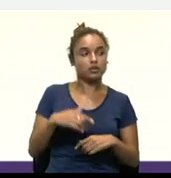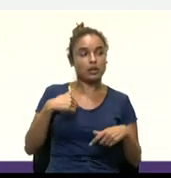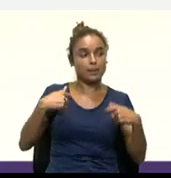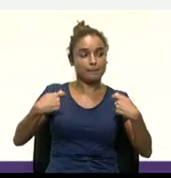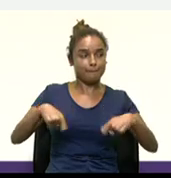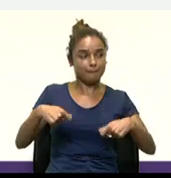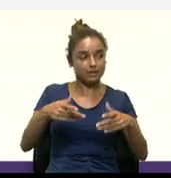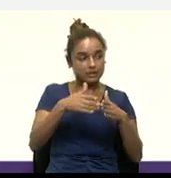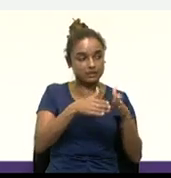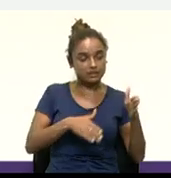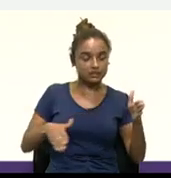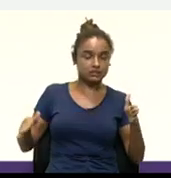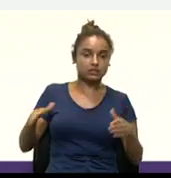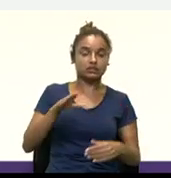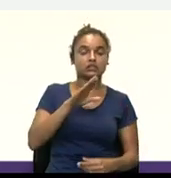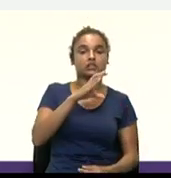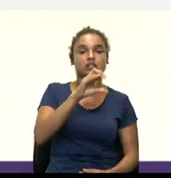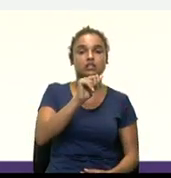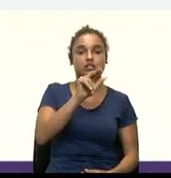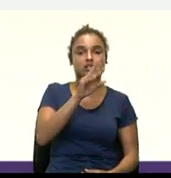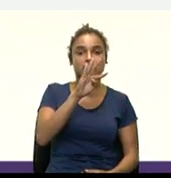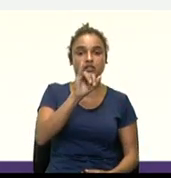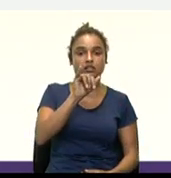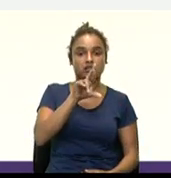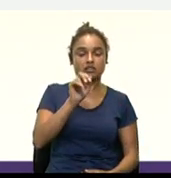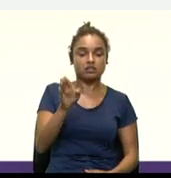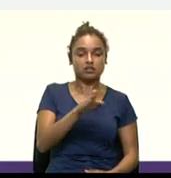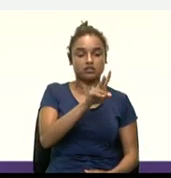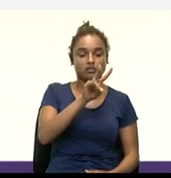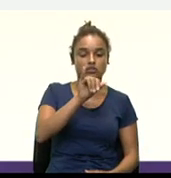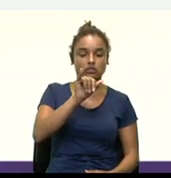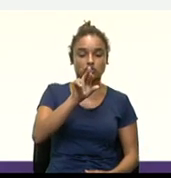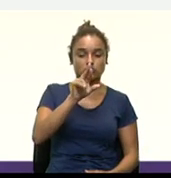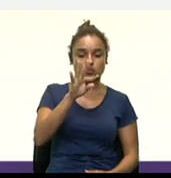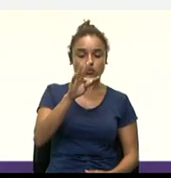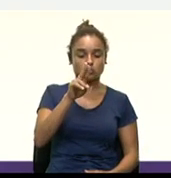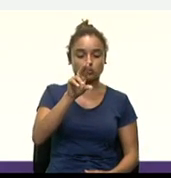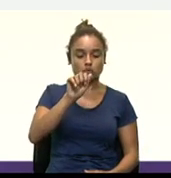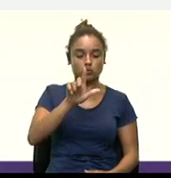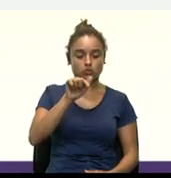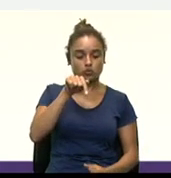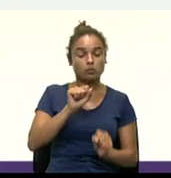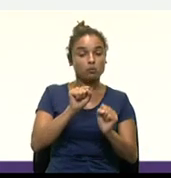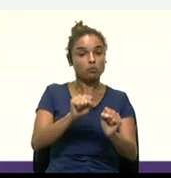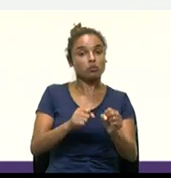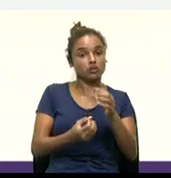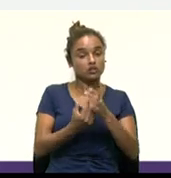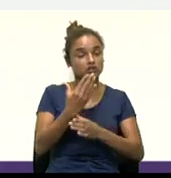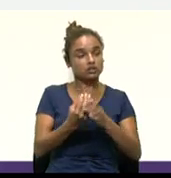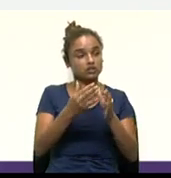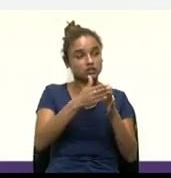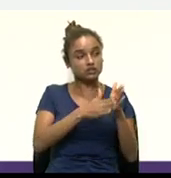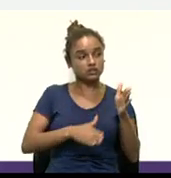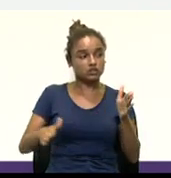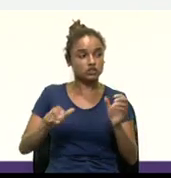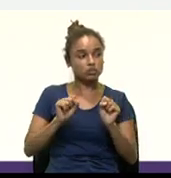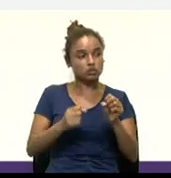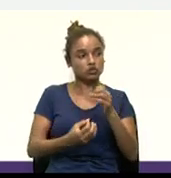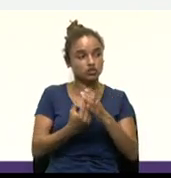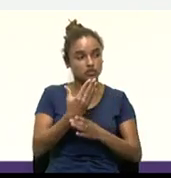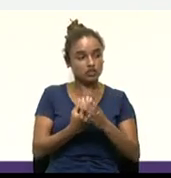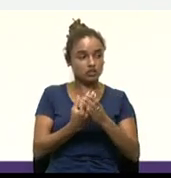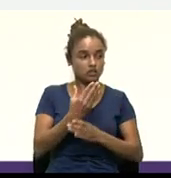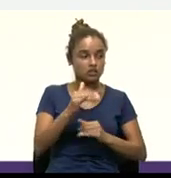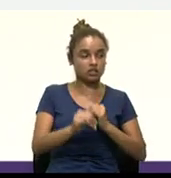necessário ter uma carteira virtual, que pode ser criada gratuitamente na internet. Eu for no